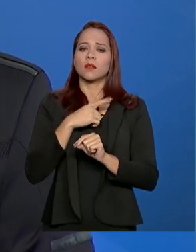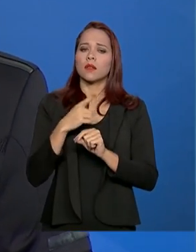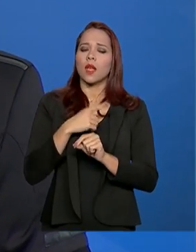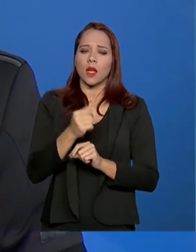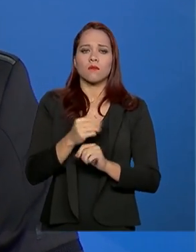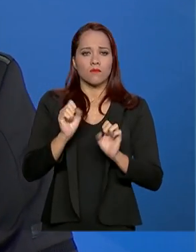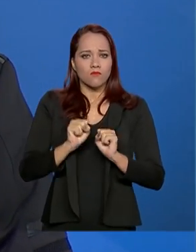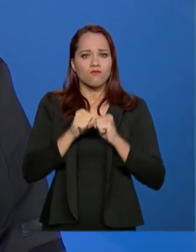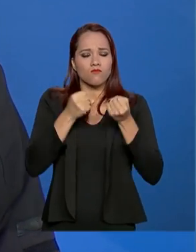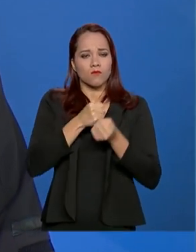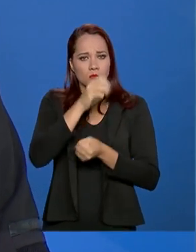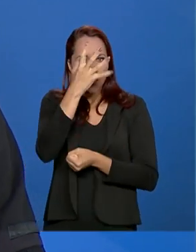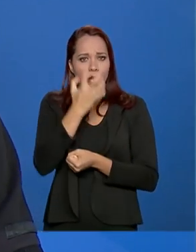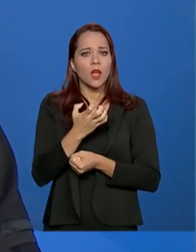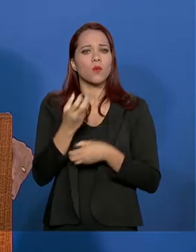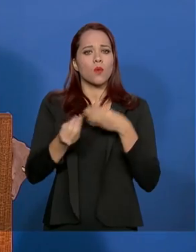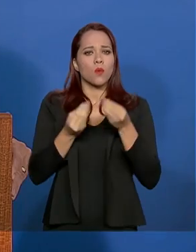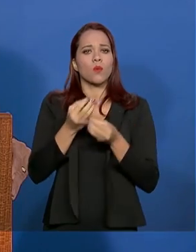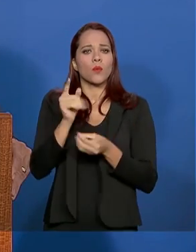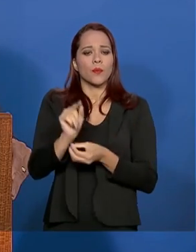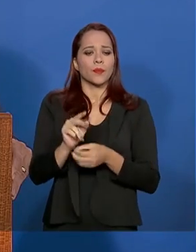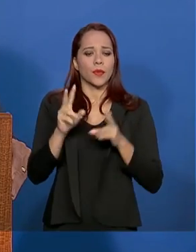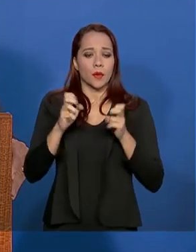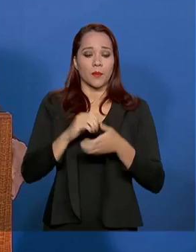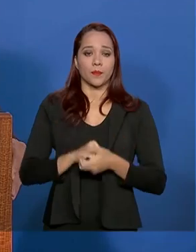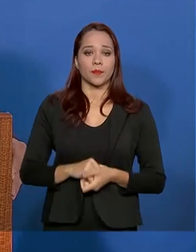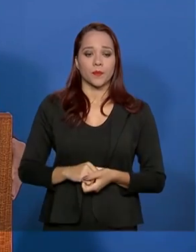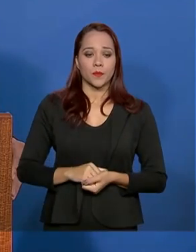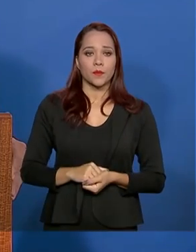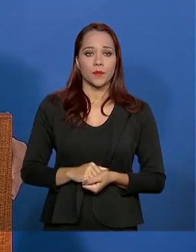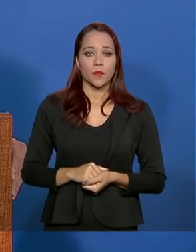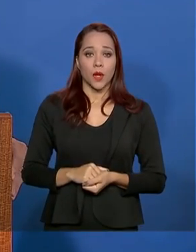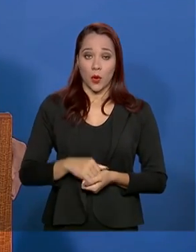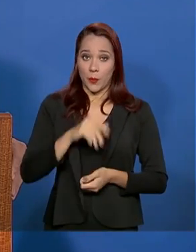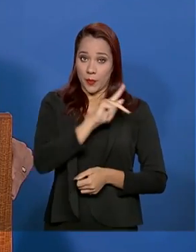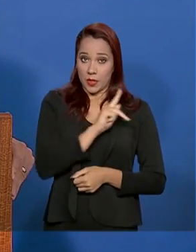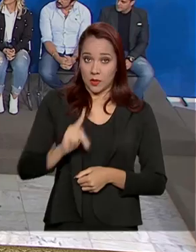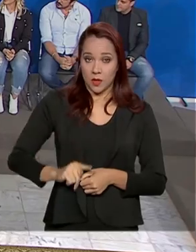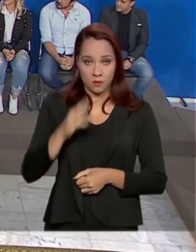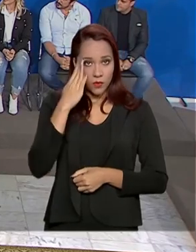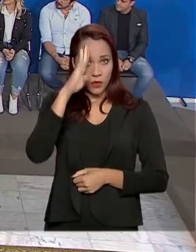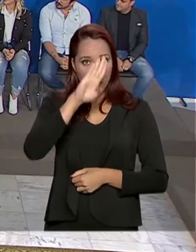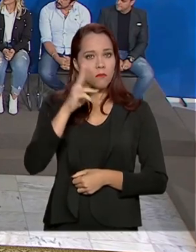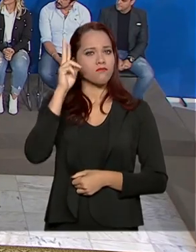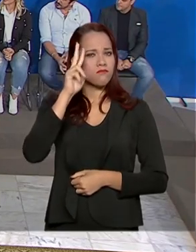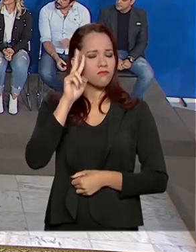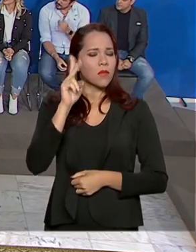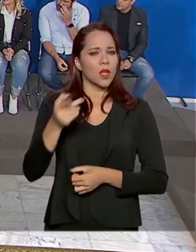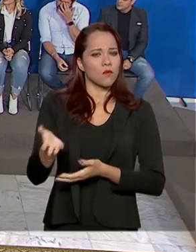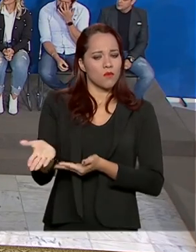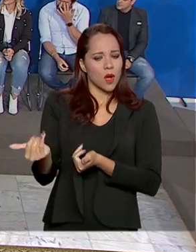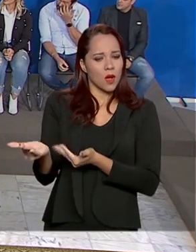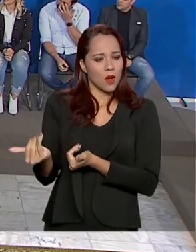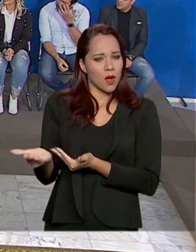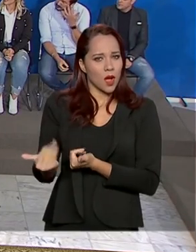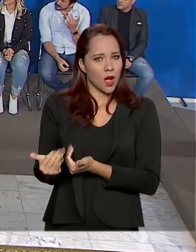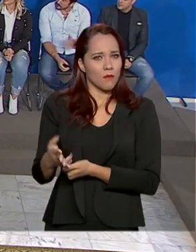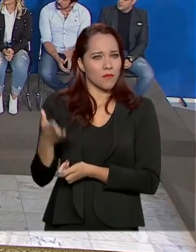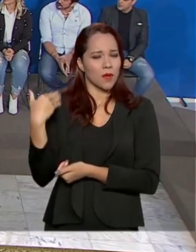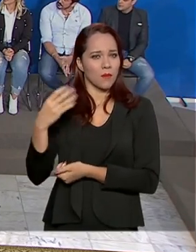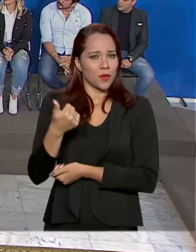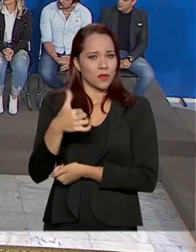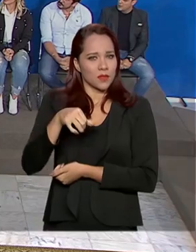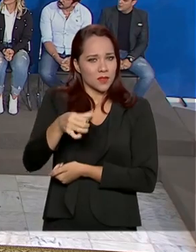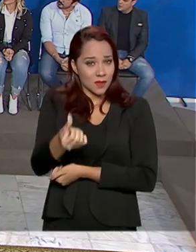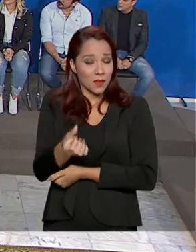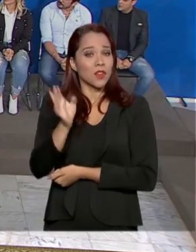continuar assim levantando essa bandeira. O presidente Jair Bolsonaro lembrou de que, ainda muito novo, na década de 60